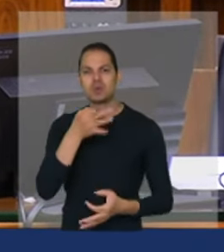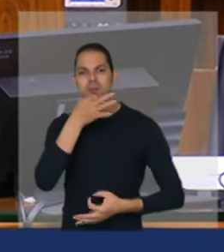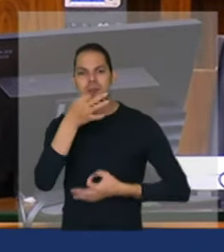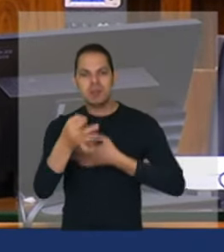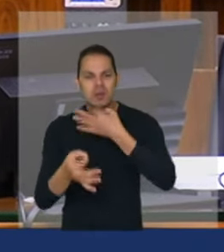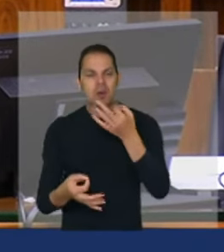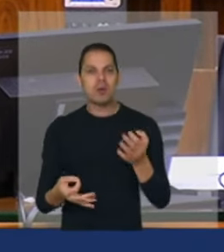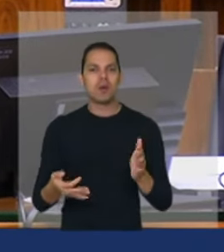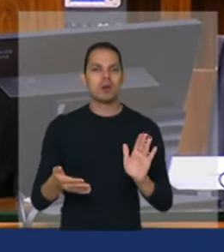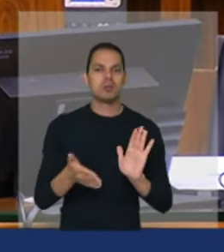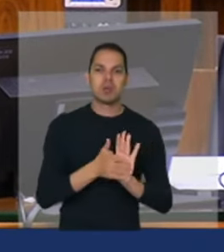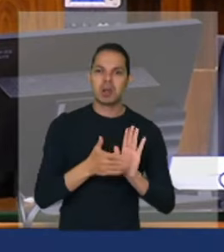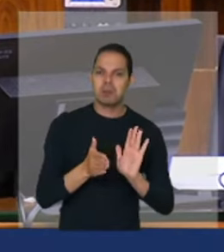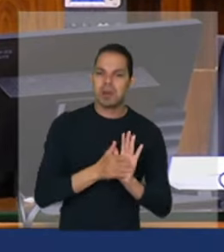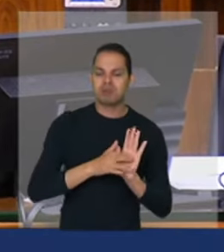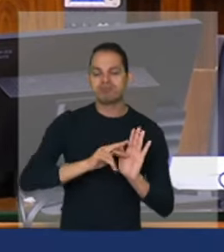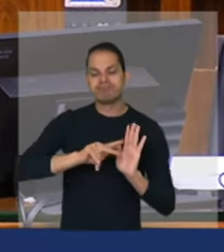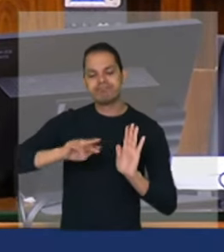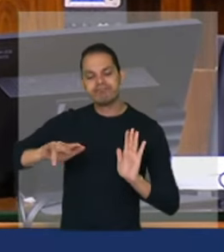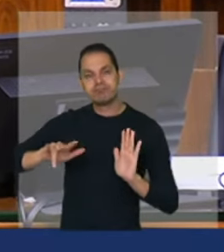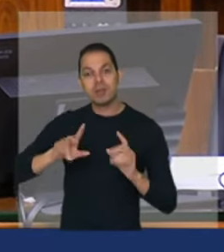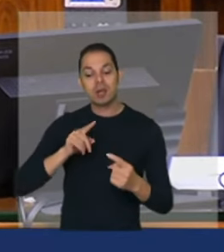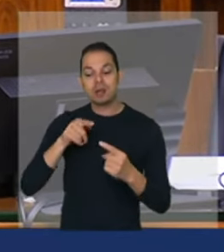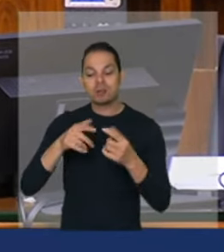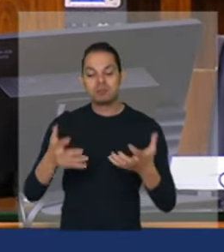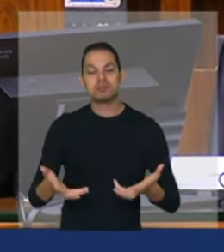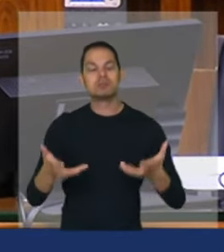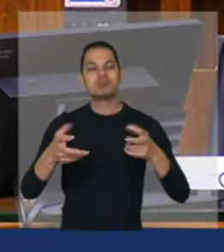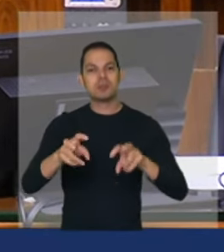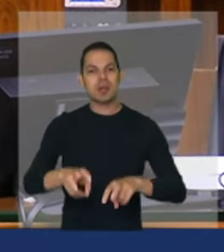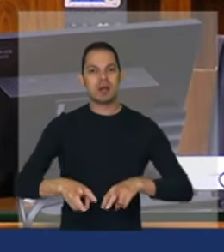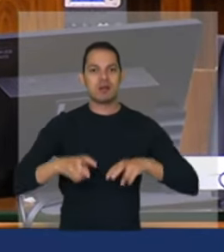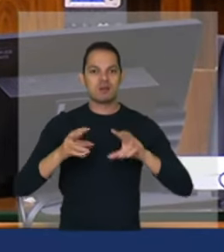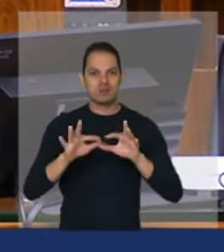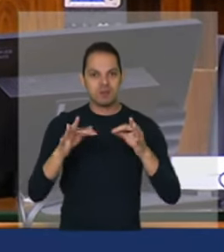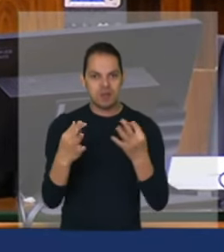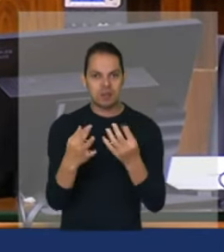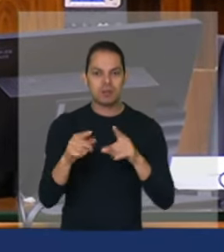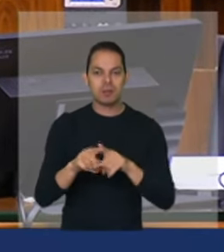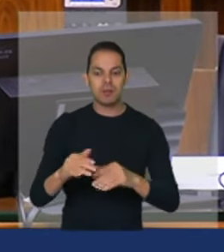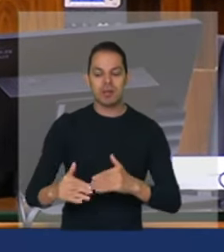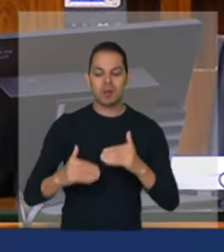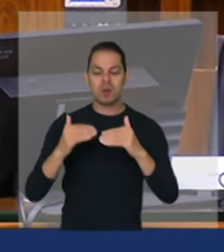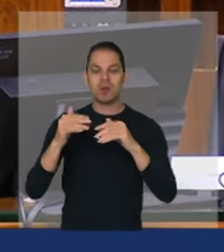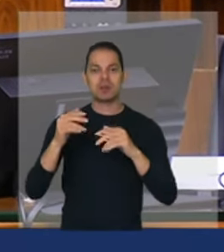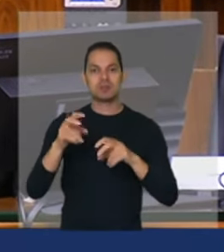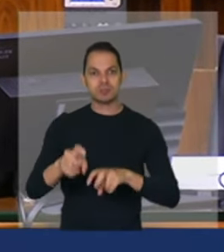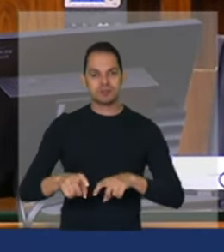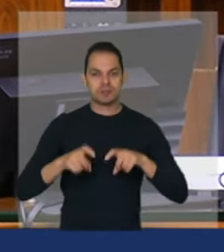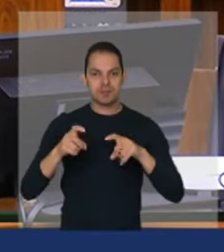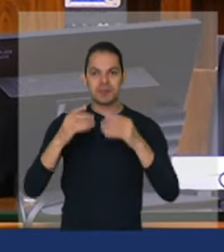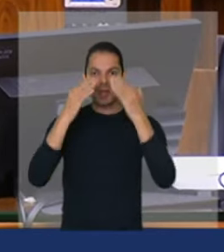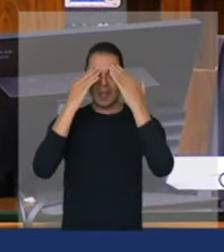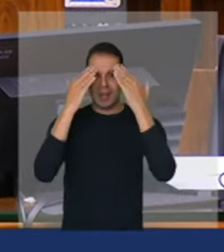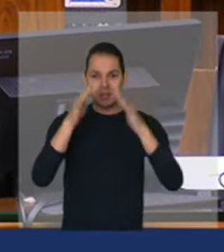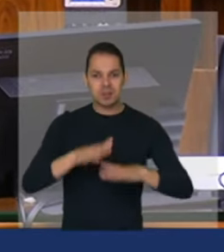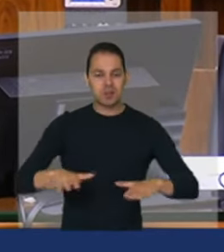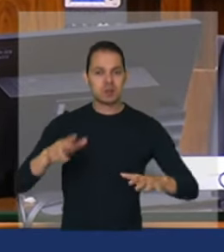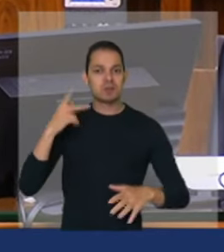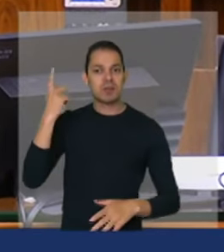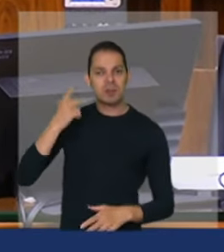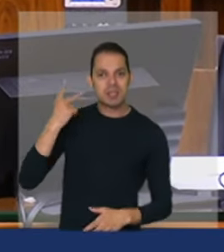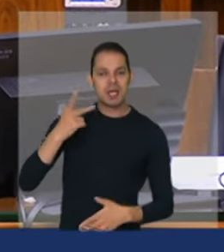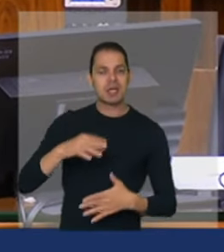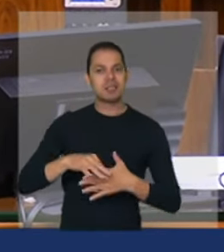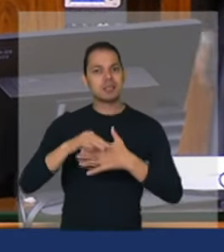para o fortalecimento da agricultura familiar e o desenvolvimento rural agradeço os parlamentares líderes a mesa diretora as